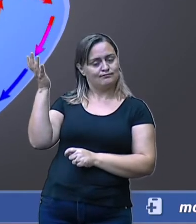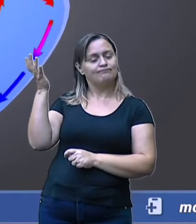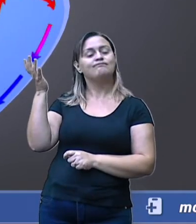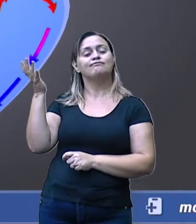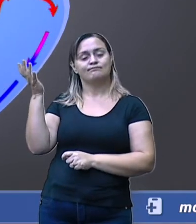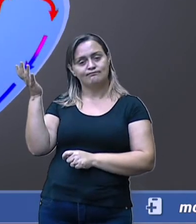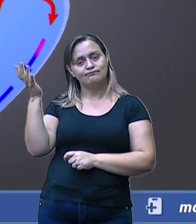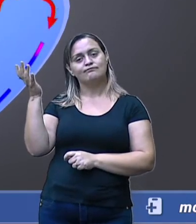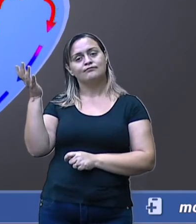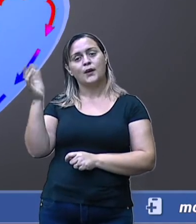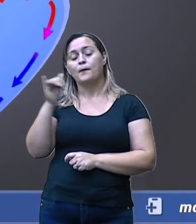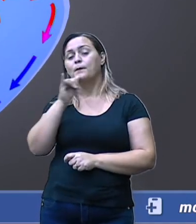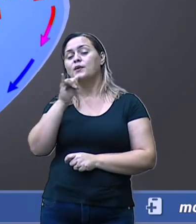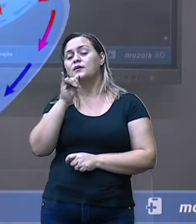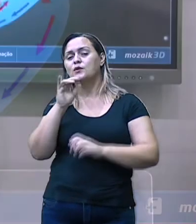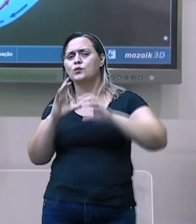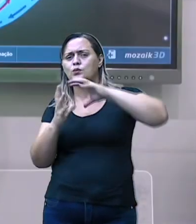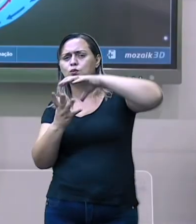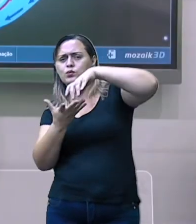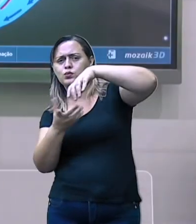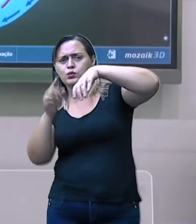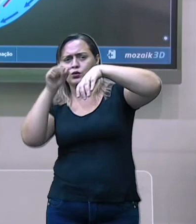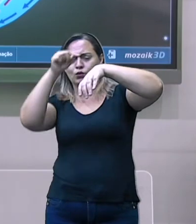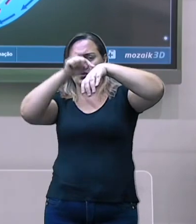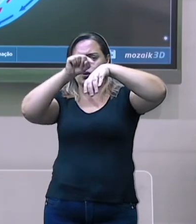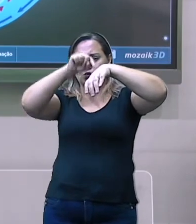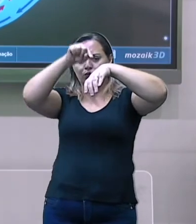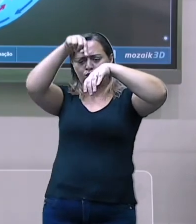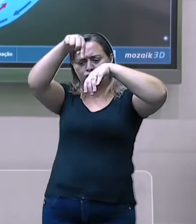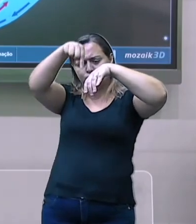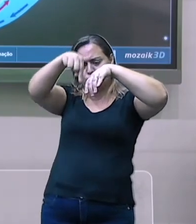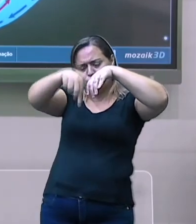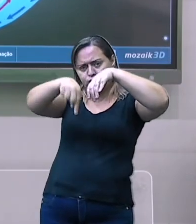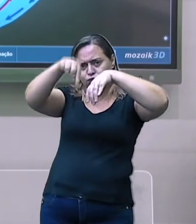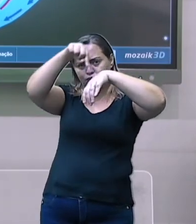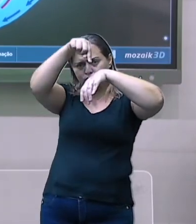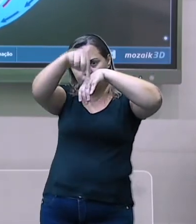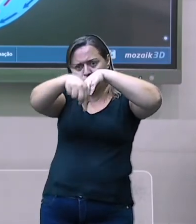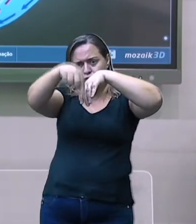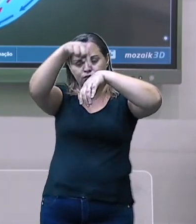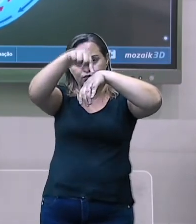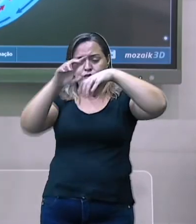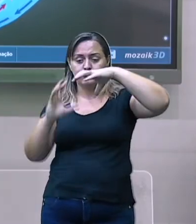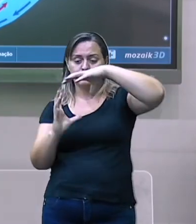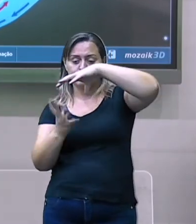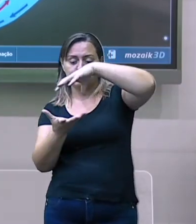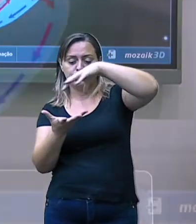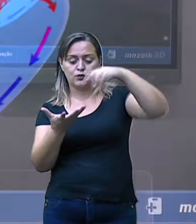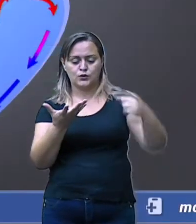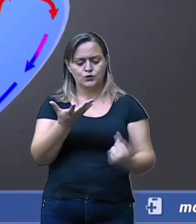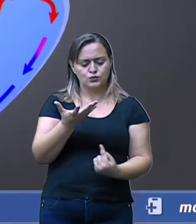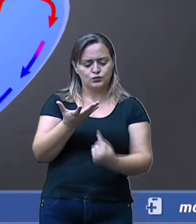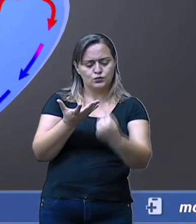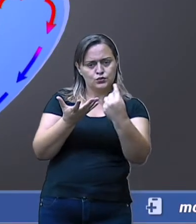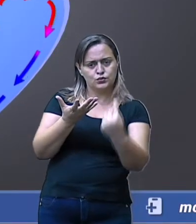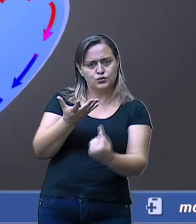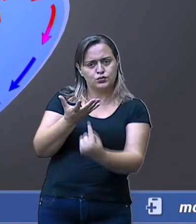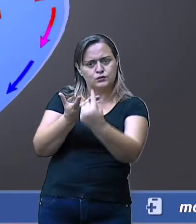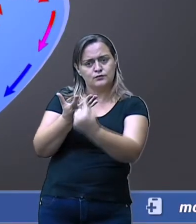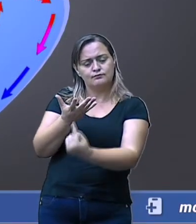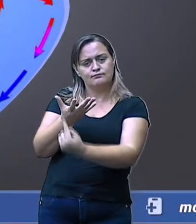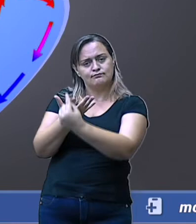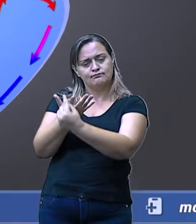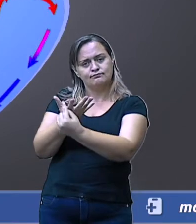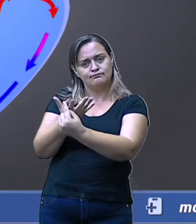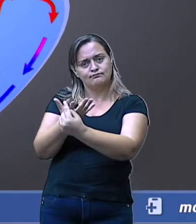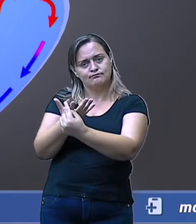saem do Polo, frias, olha o tom da seta, o azul, quando chega na linha do